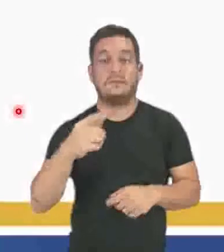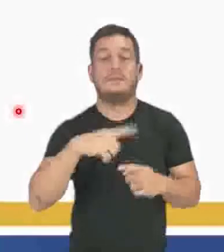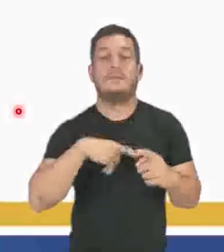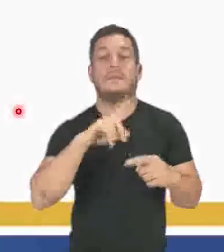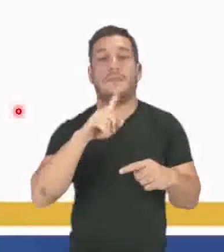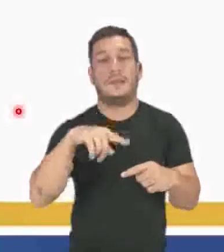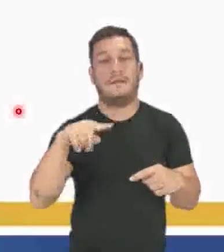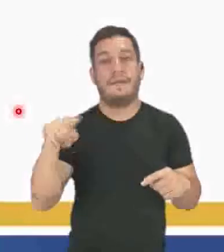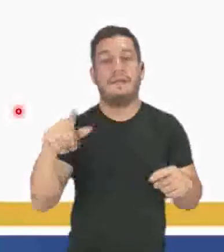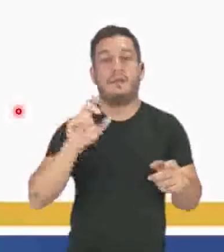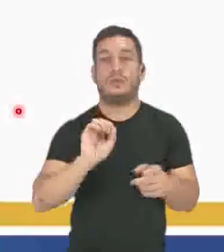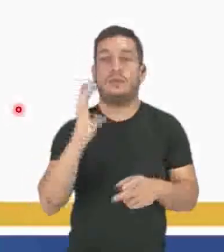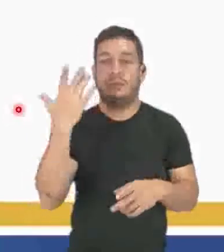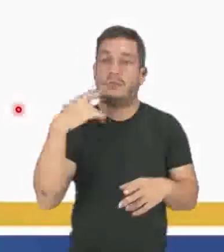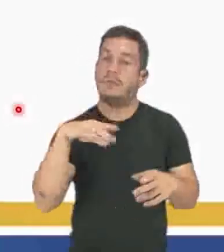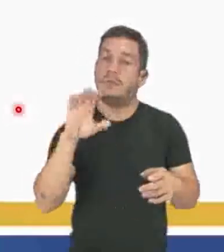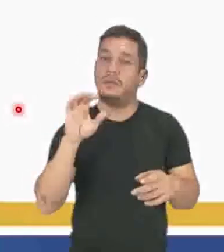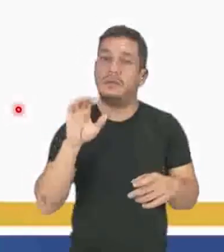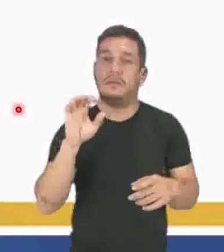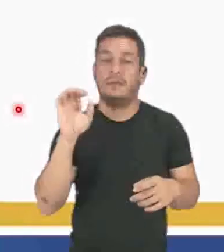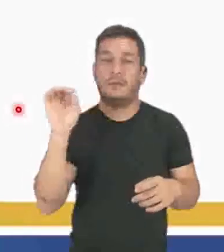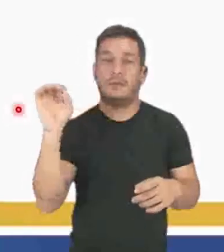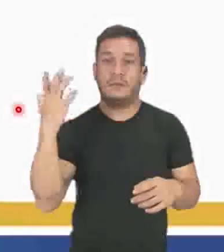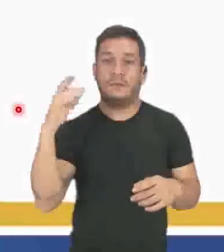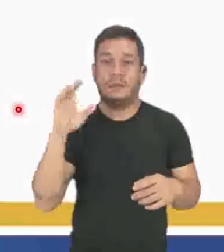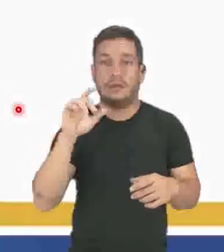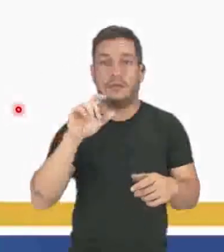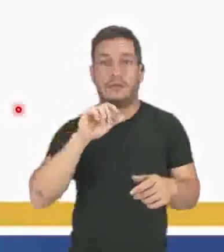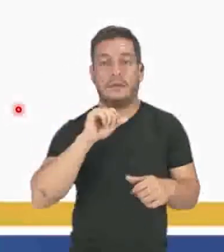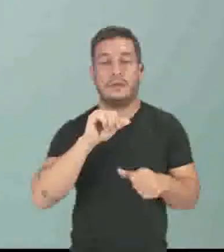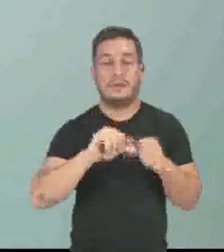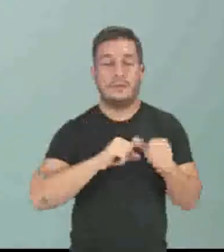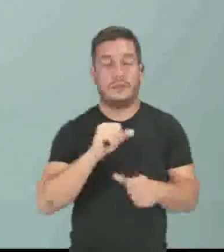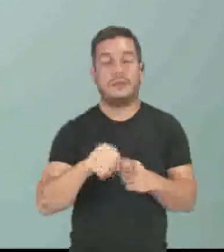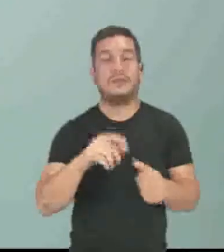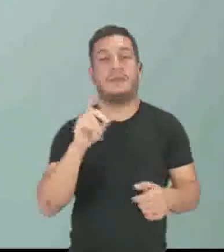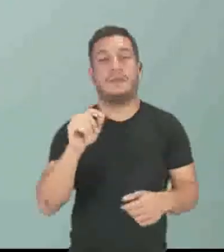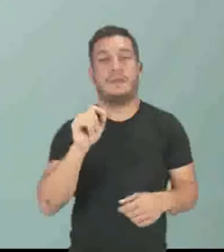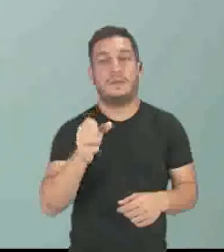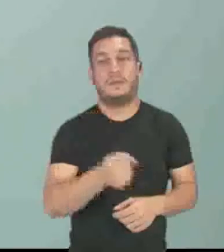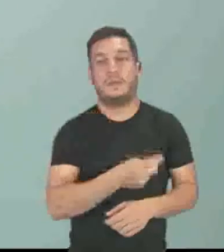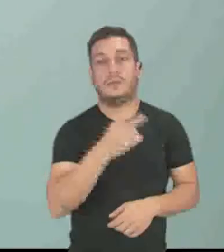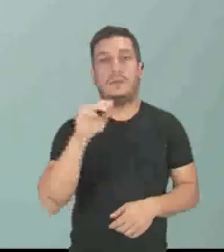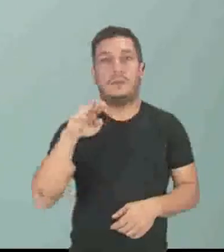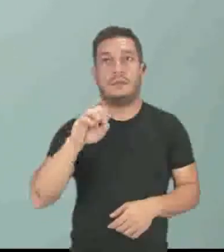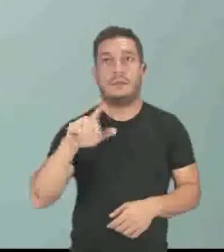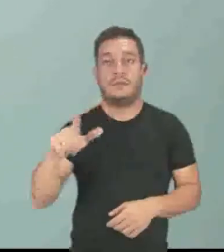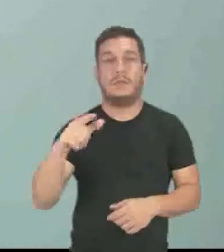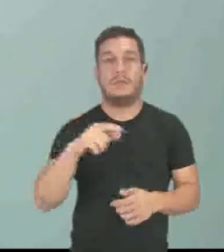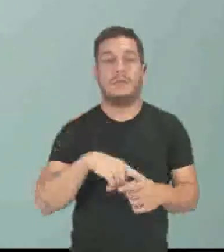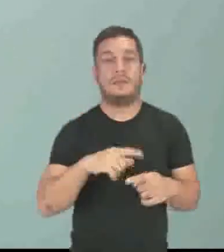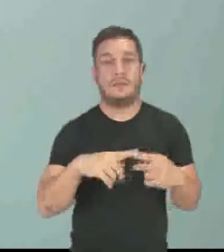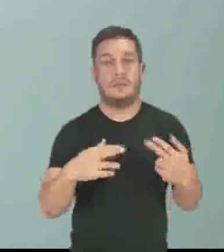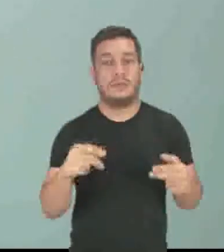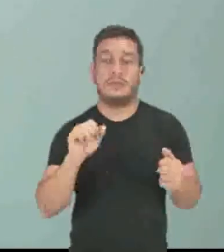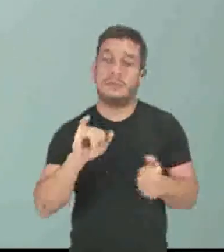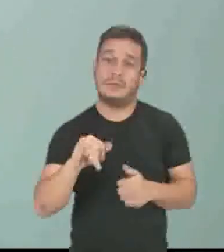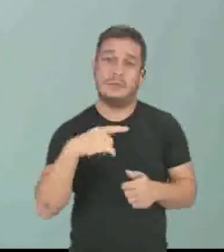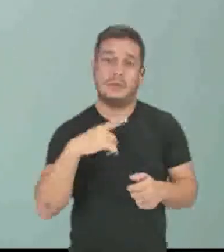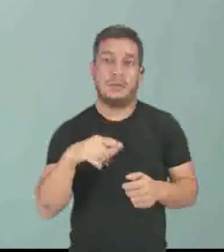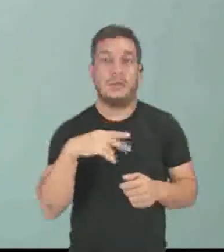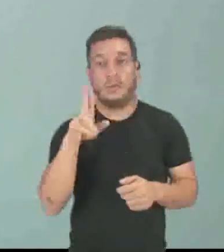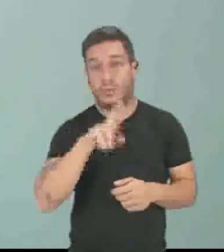variação de tempo que ocorreu essa mudança na quantidade em mols da substância. Seja ela